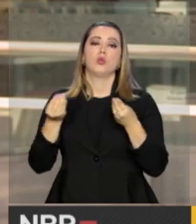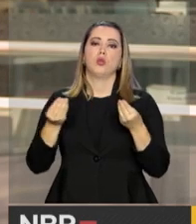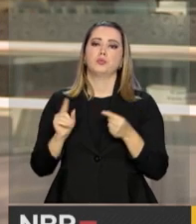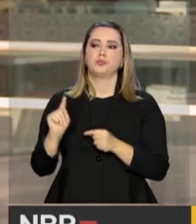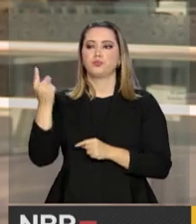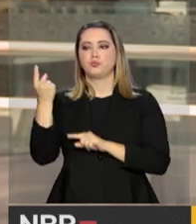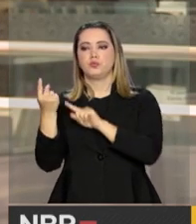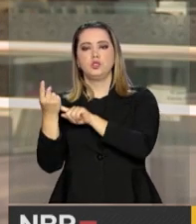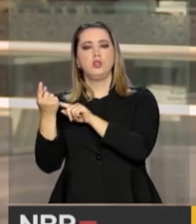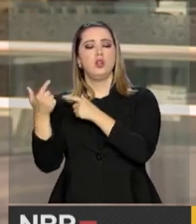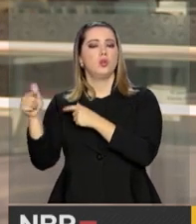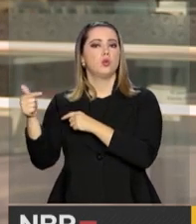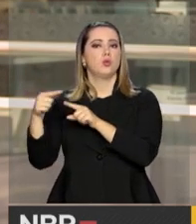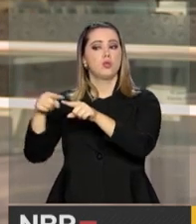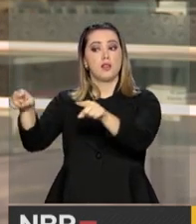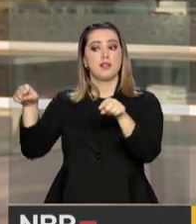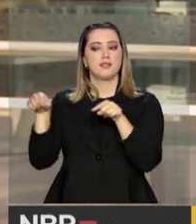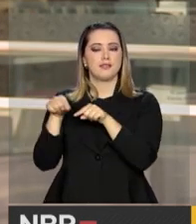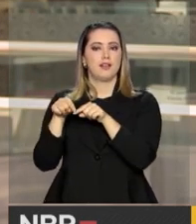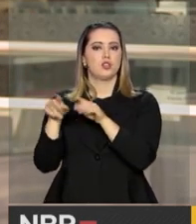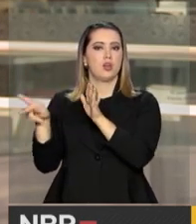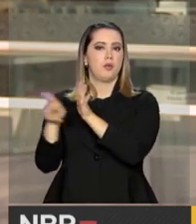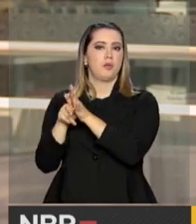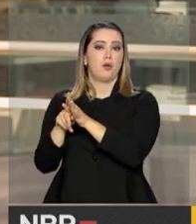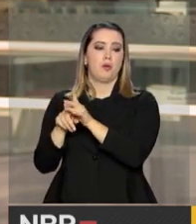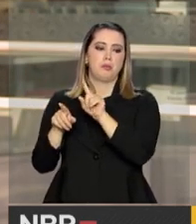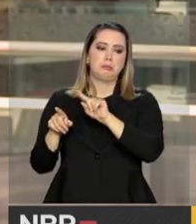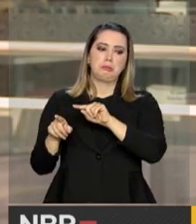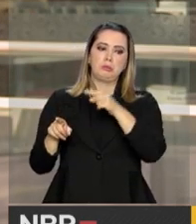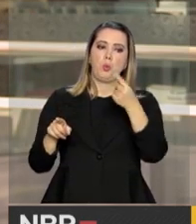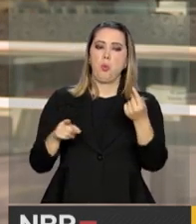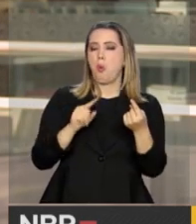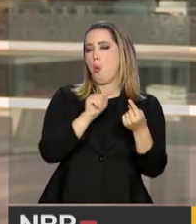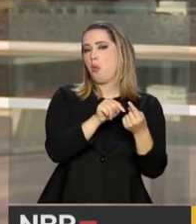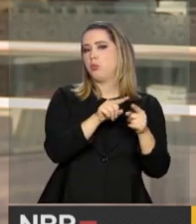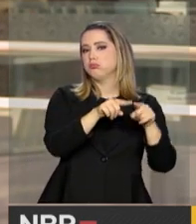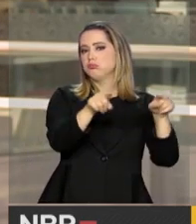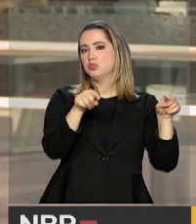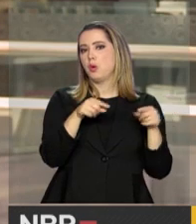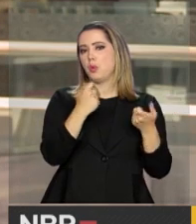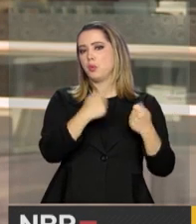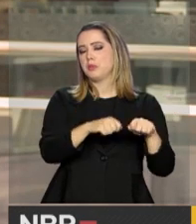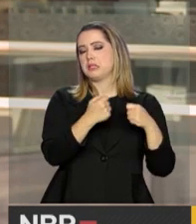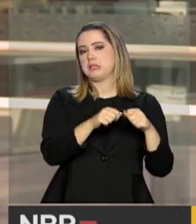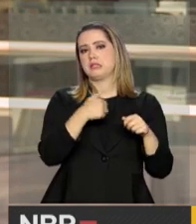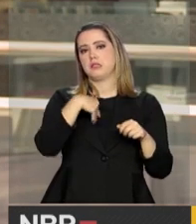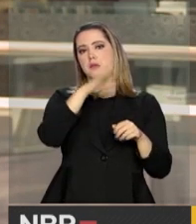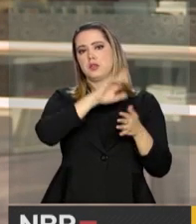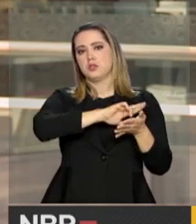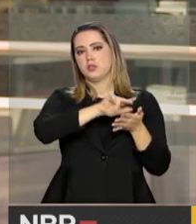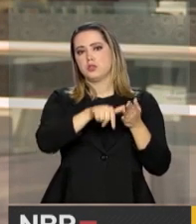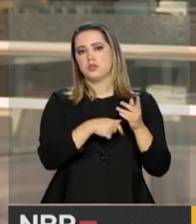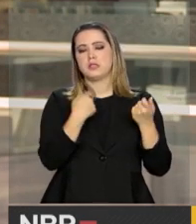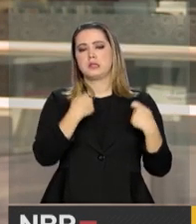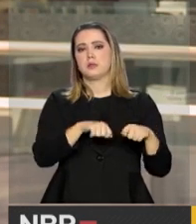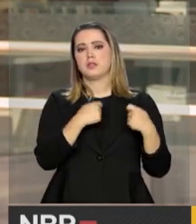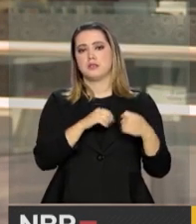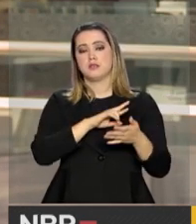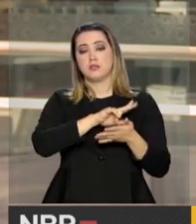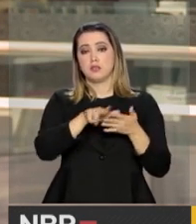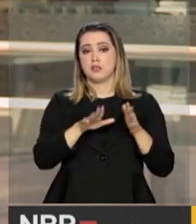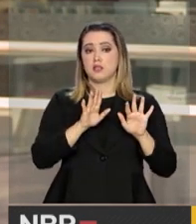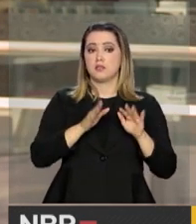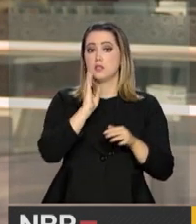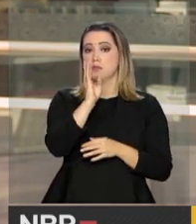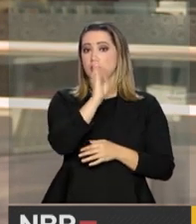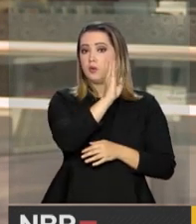nós não temos mais a sala de aula física, se, por um lado, nós não temos mais a necessidade de uma série de quesitos e, muitas das vezes,